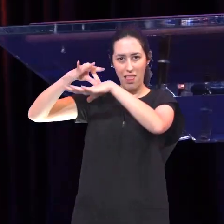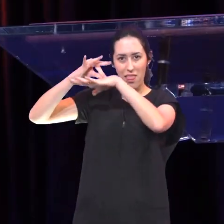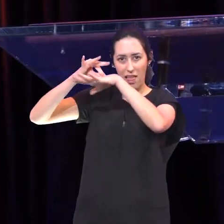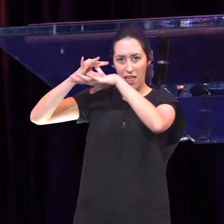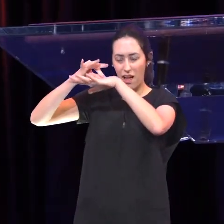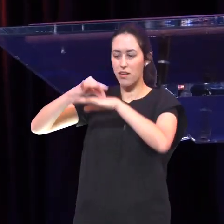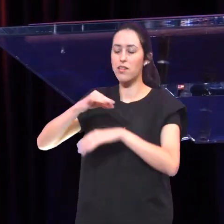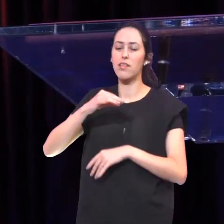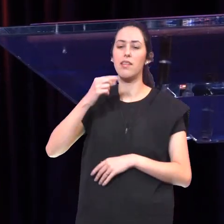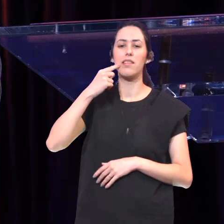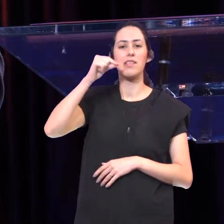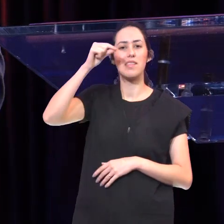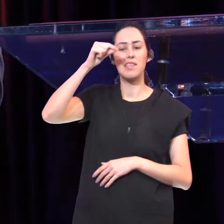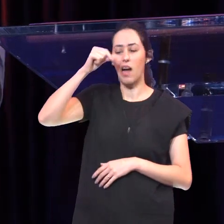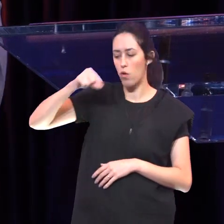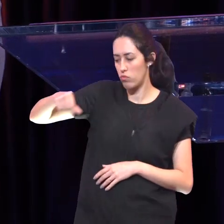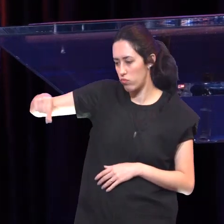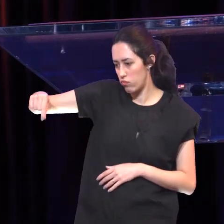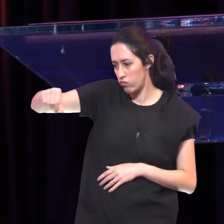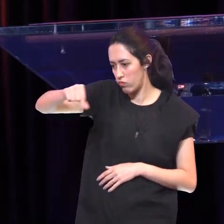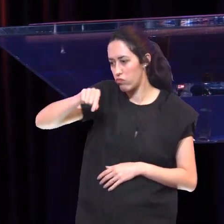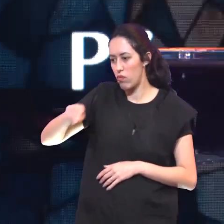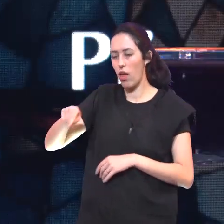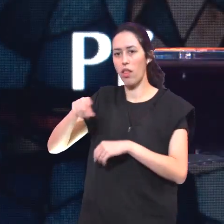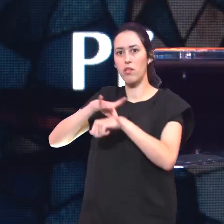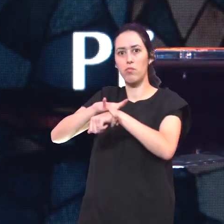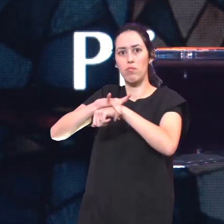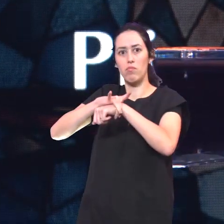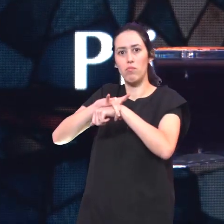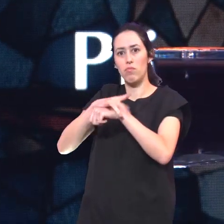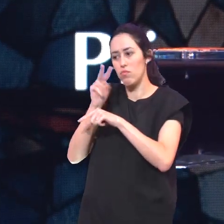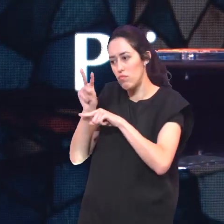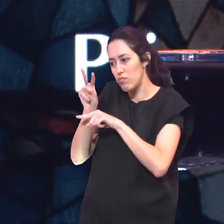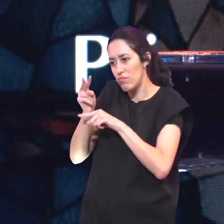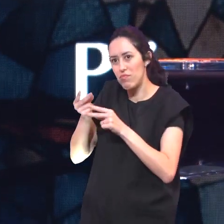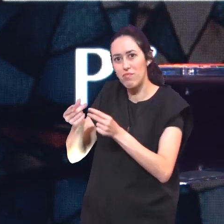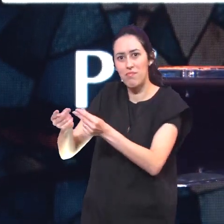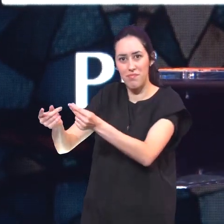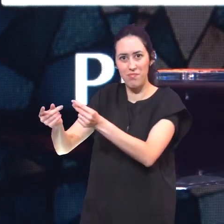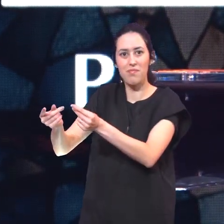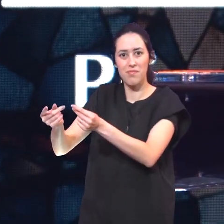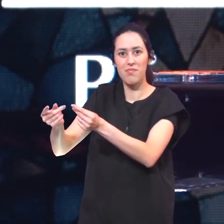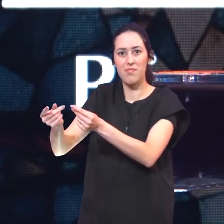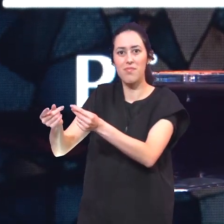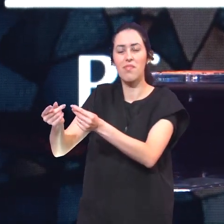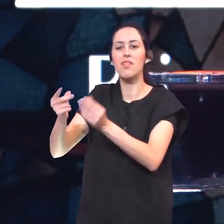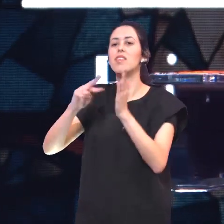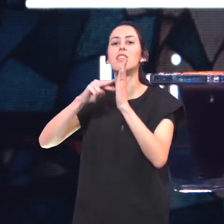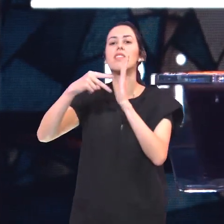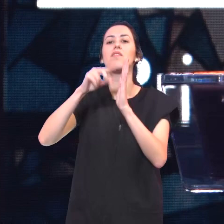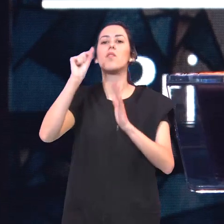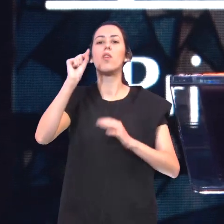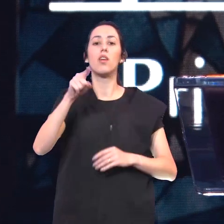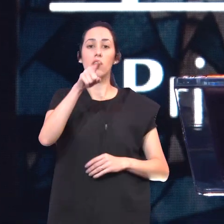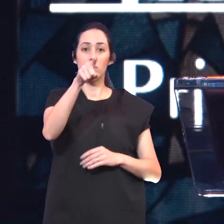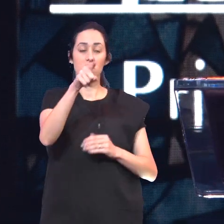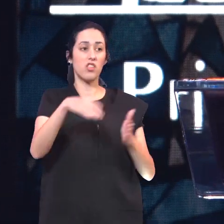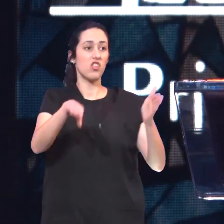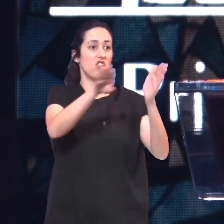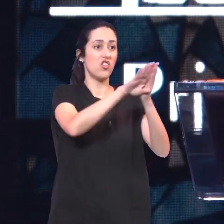apodrecer Isso significa Que onde você Chega A podridão Do pecado Precisa parar